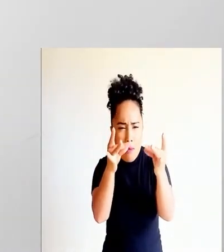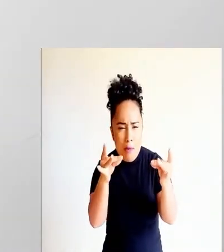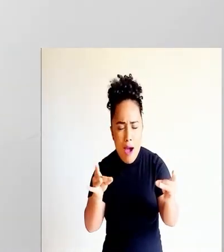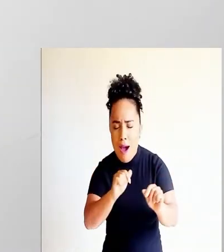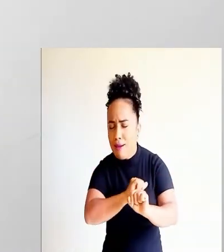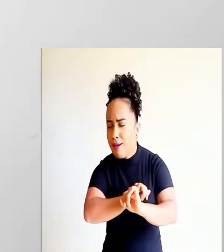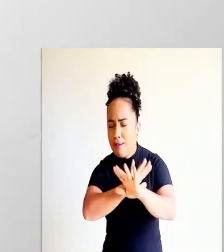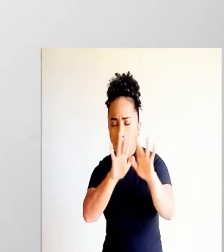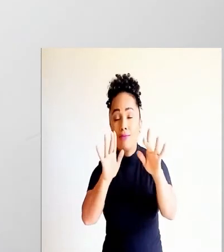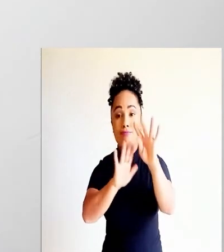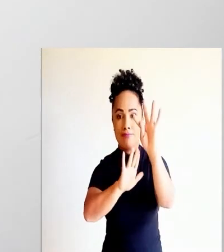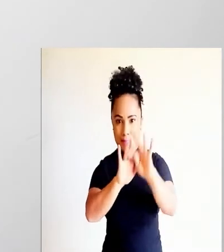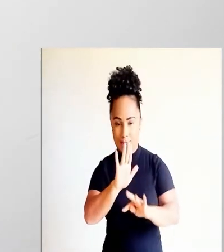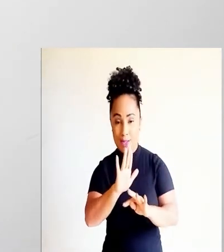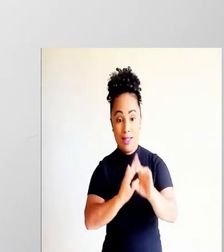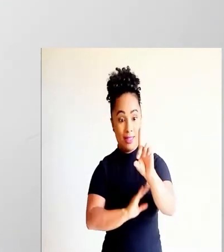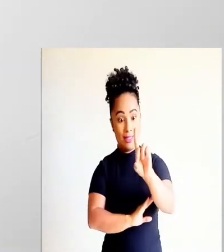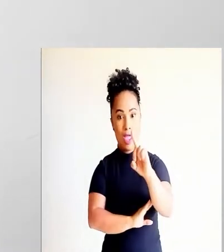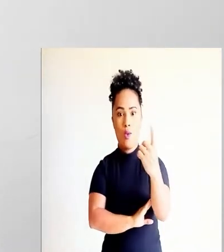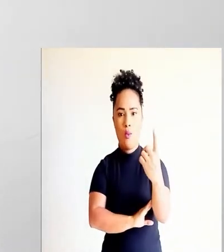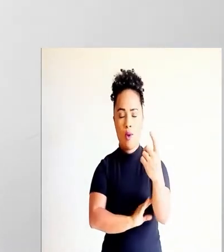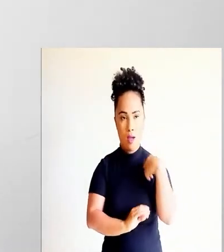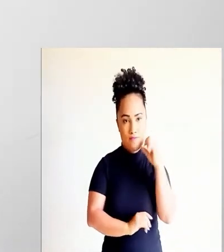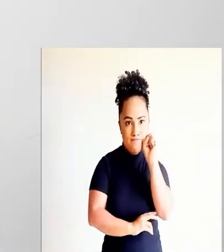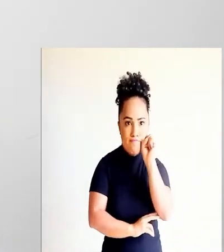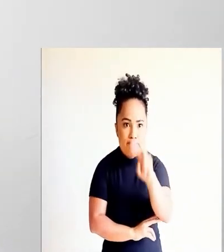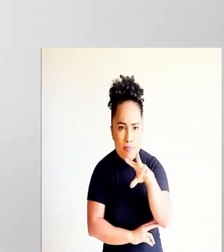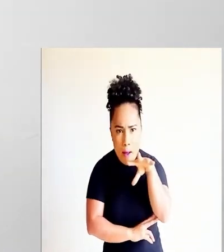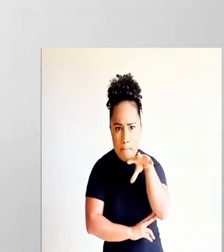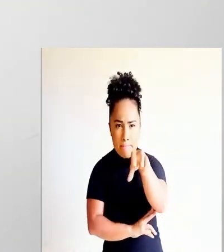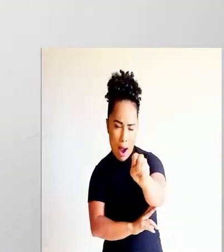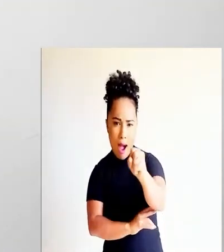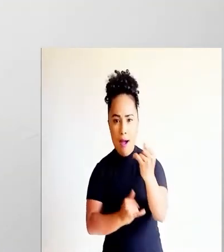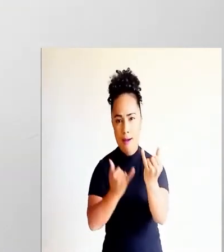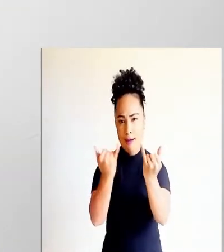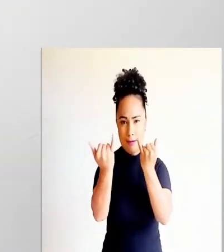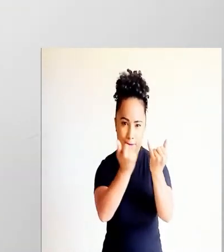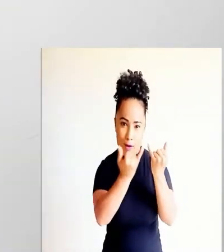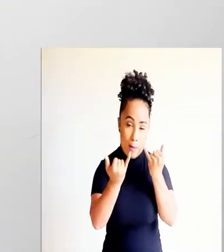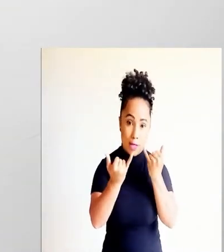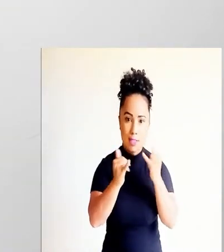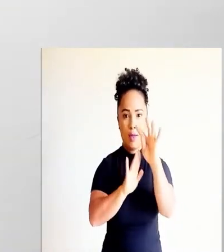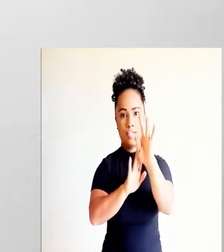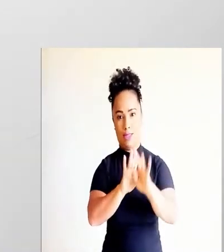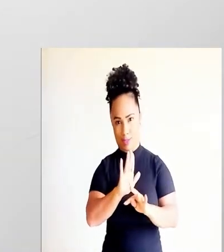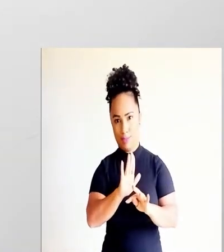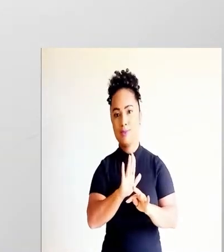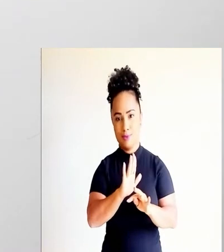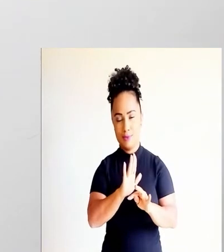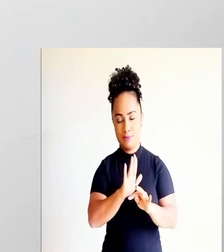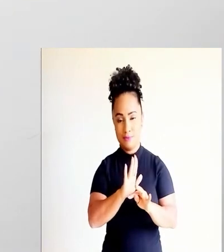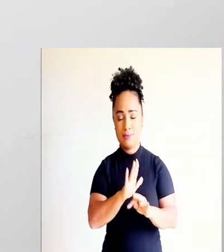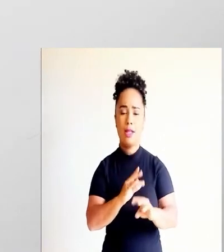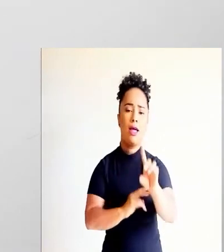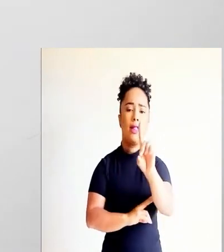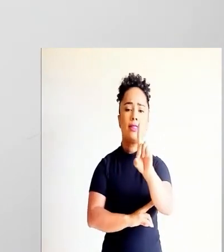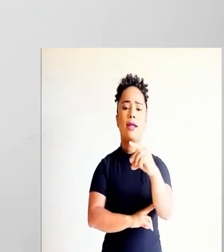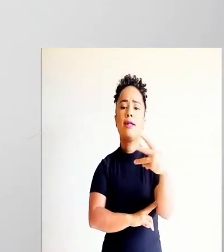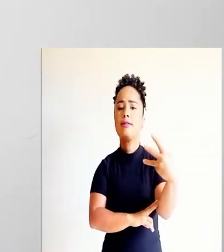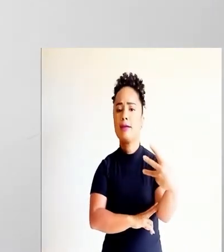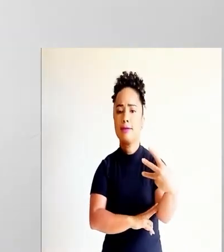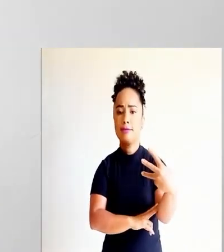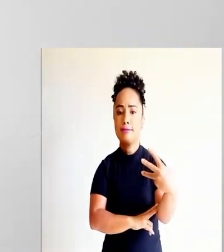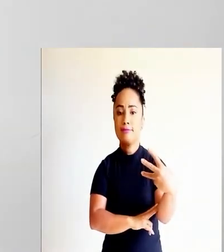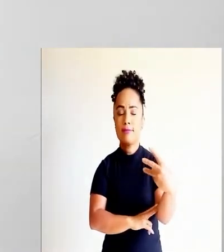elementos que estão lá na superfície do texto. Descritor 1, localizar informações explícitas em um texto.